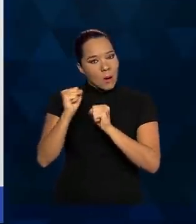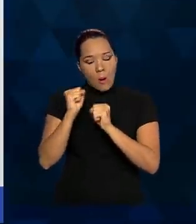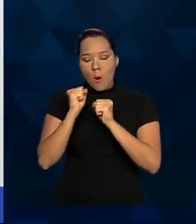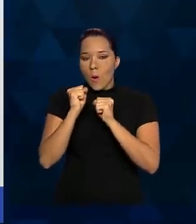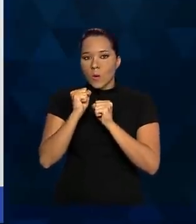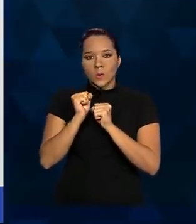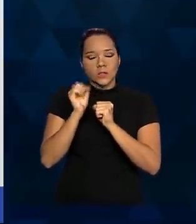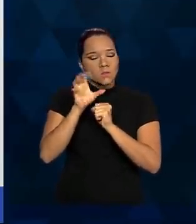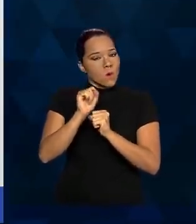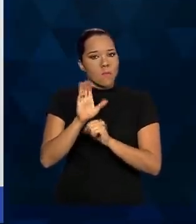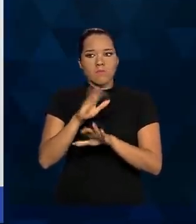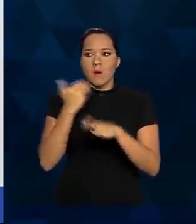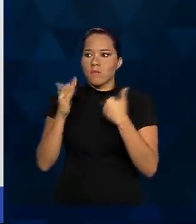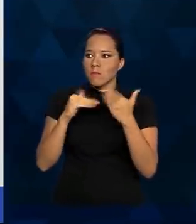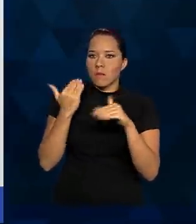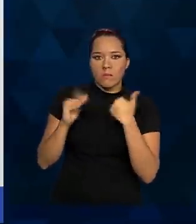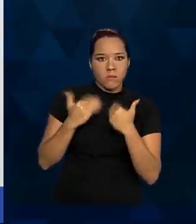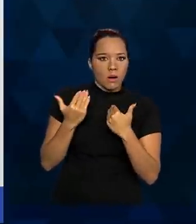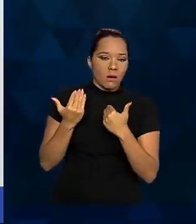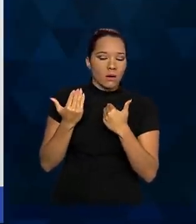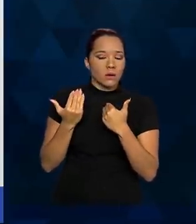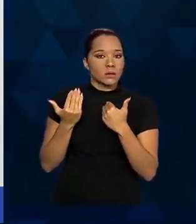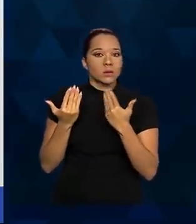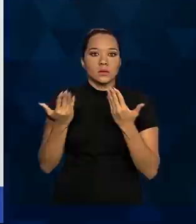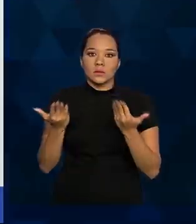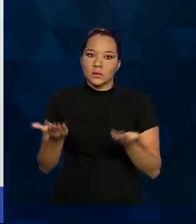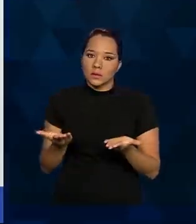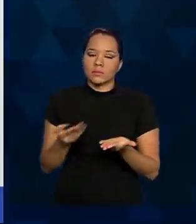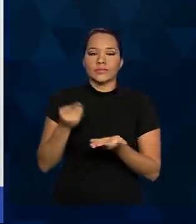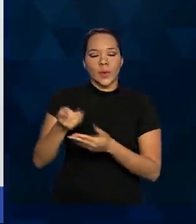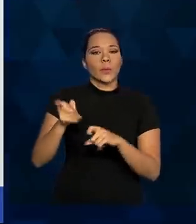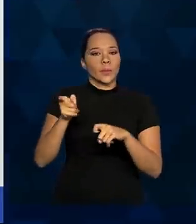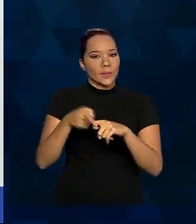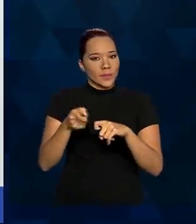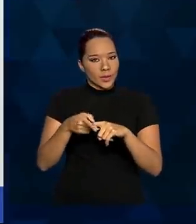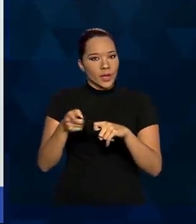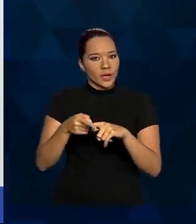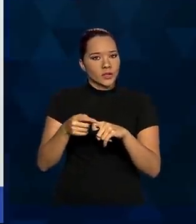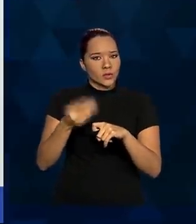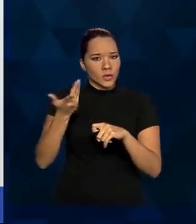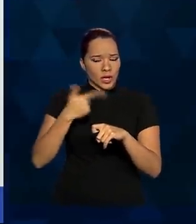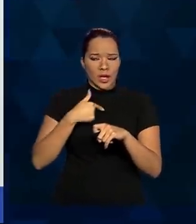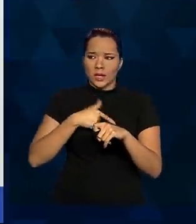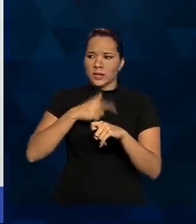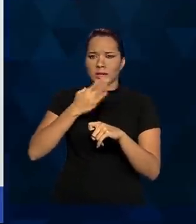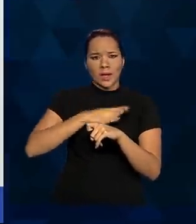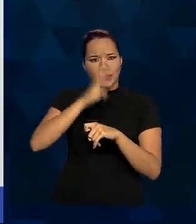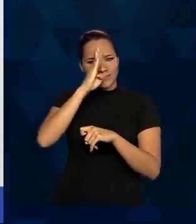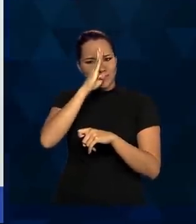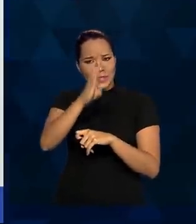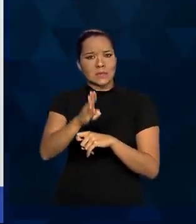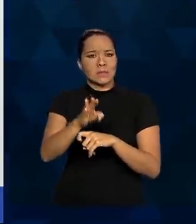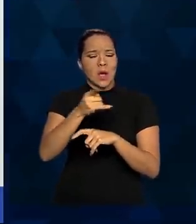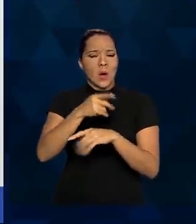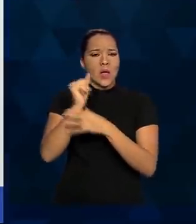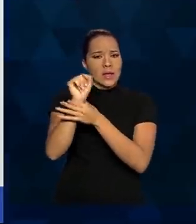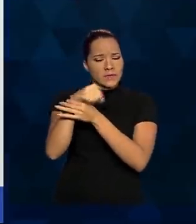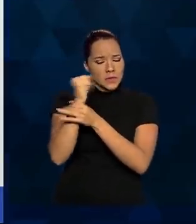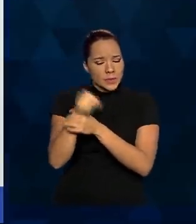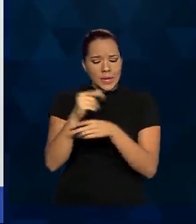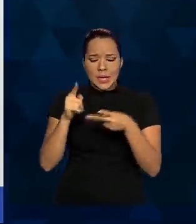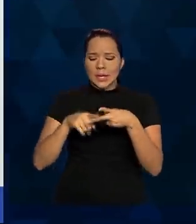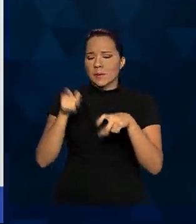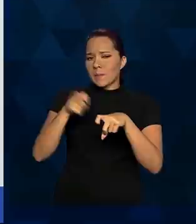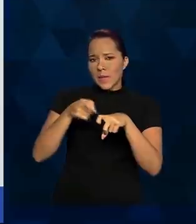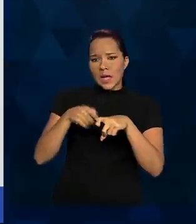letalidade, de levar o paciente ao óbito, o médico que se encontra na ponta, a enfermeira, o fisioterapeuta,